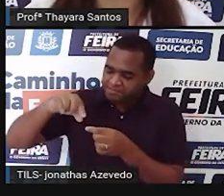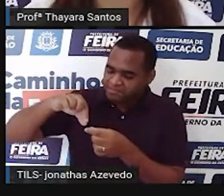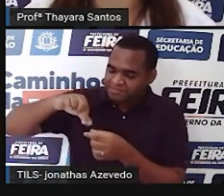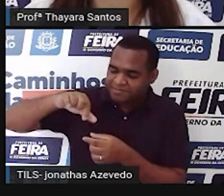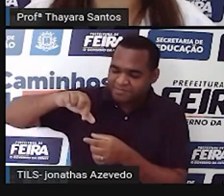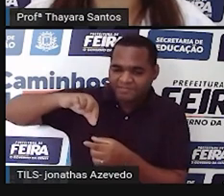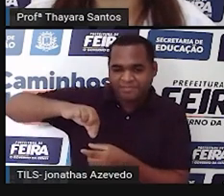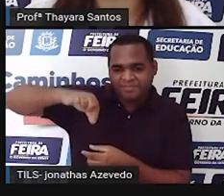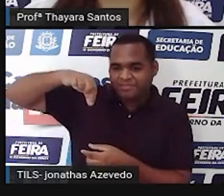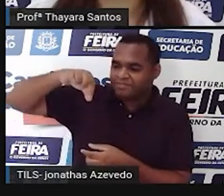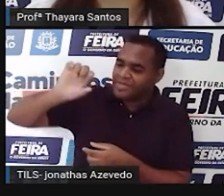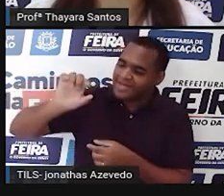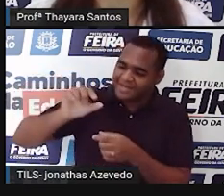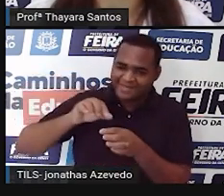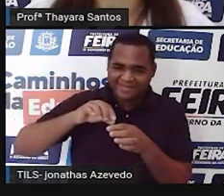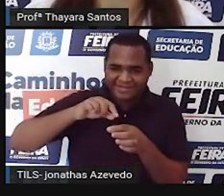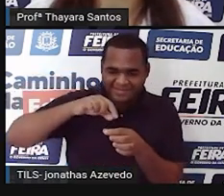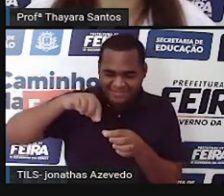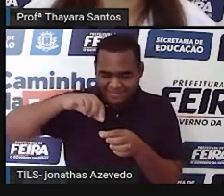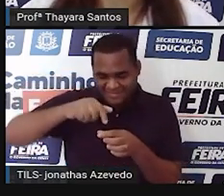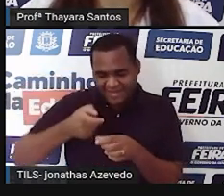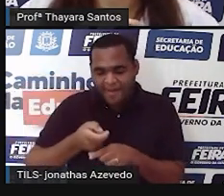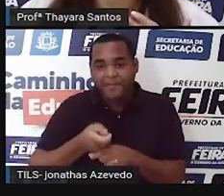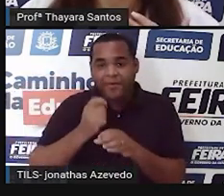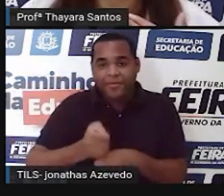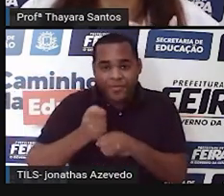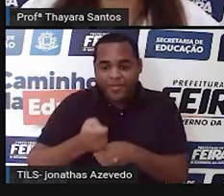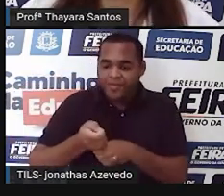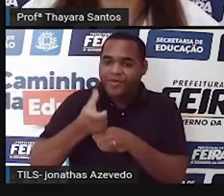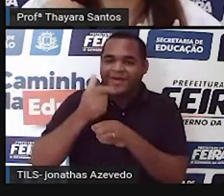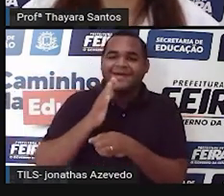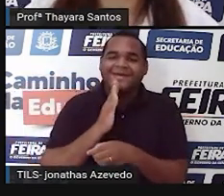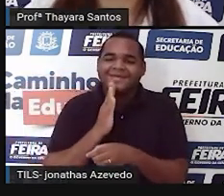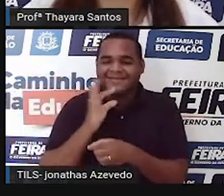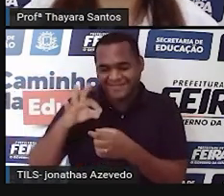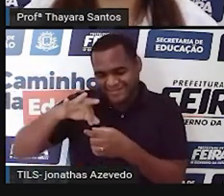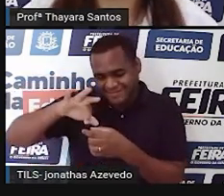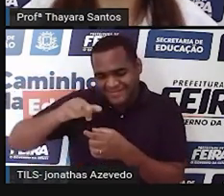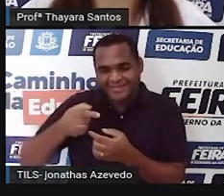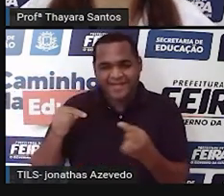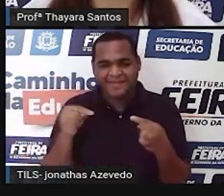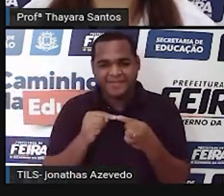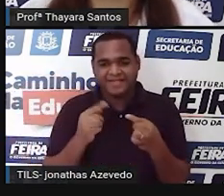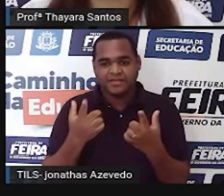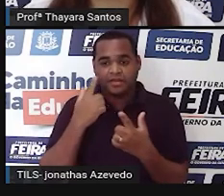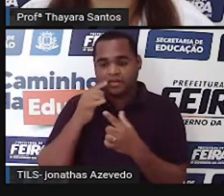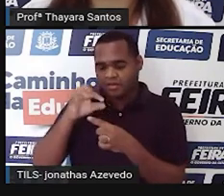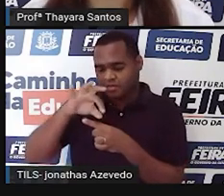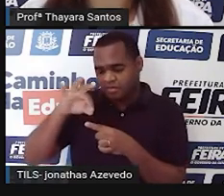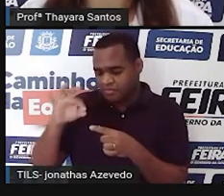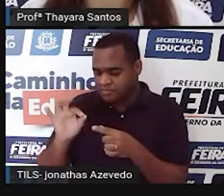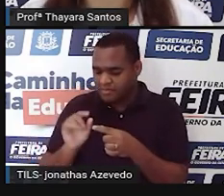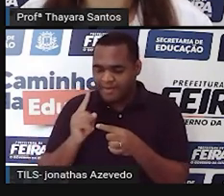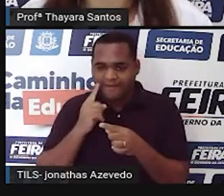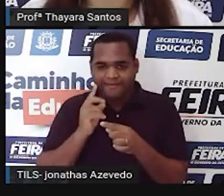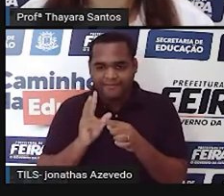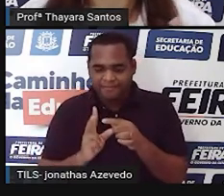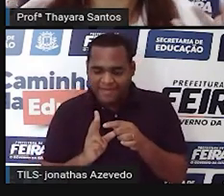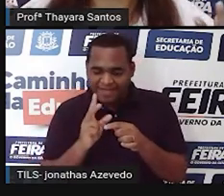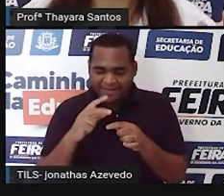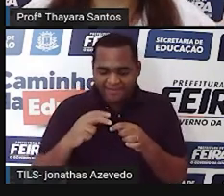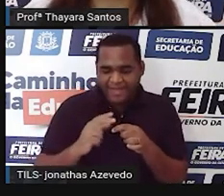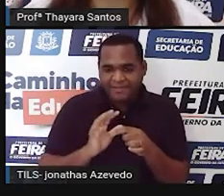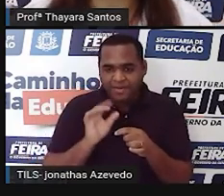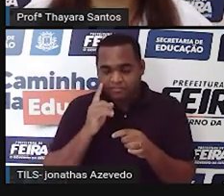árvore. Então, ele pegou essa cortiça, cortou ela bem fininha e colocou naquele microscópio que ele tinha ali melhorado.